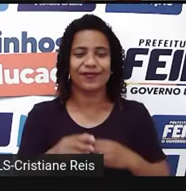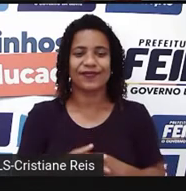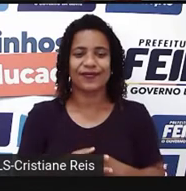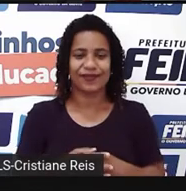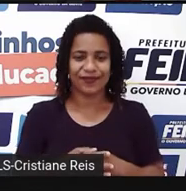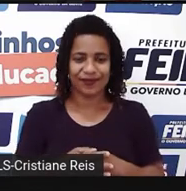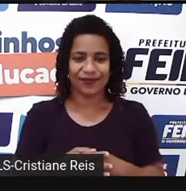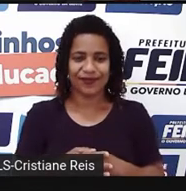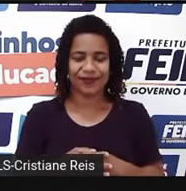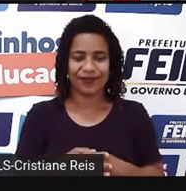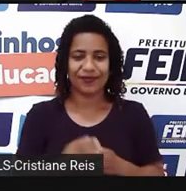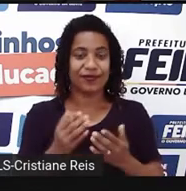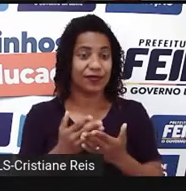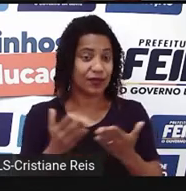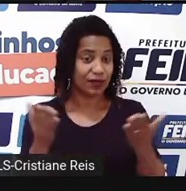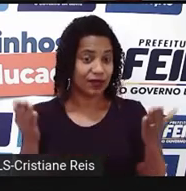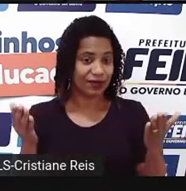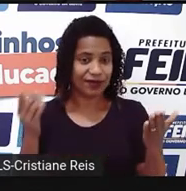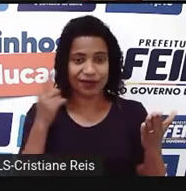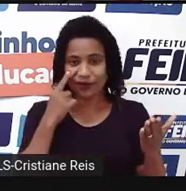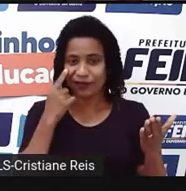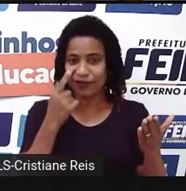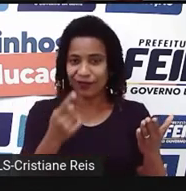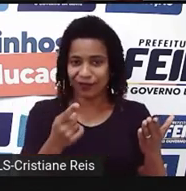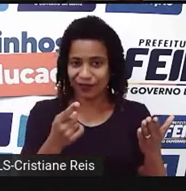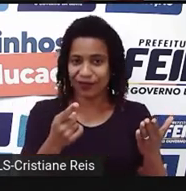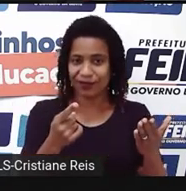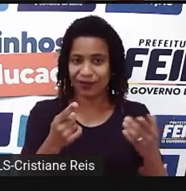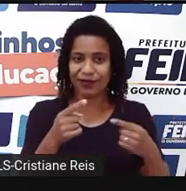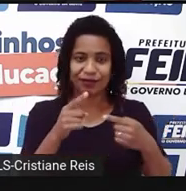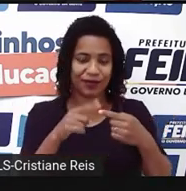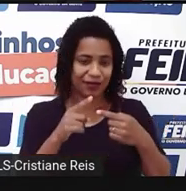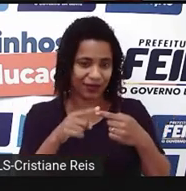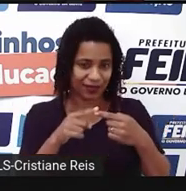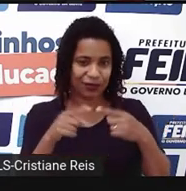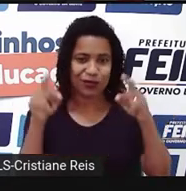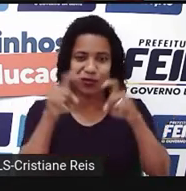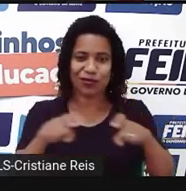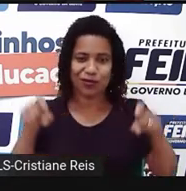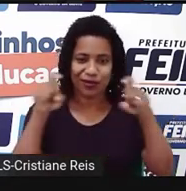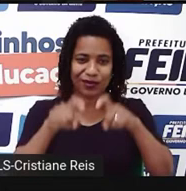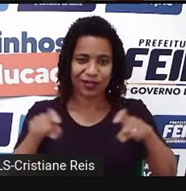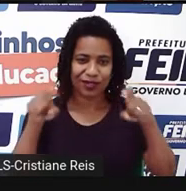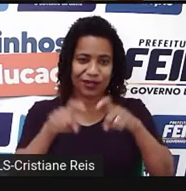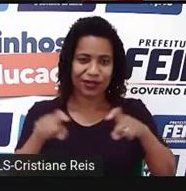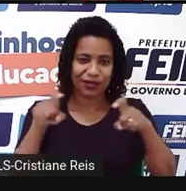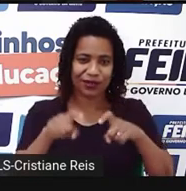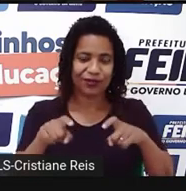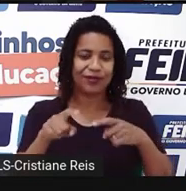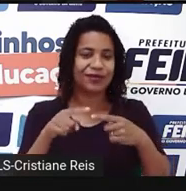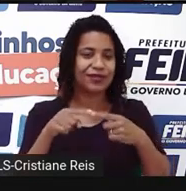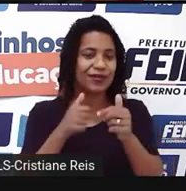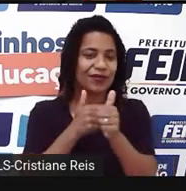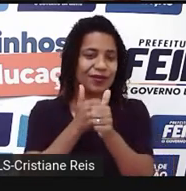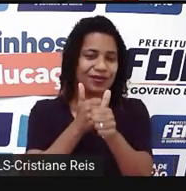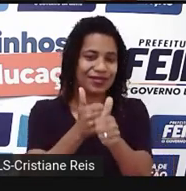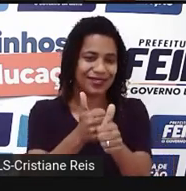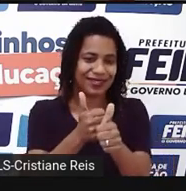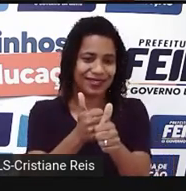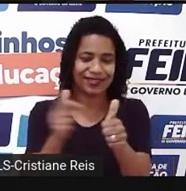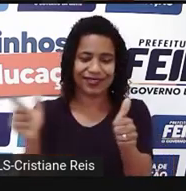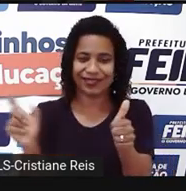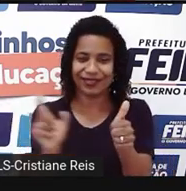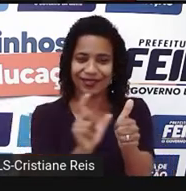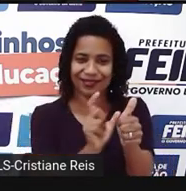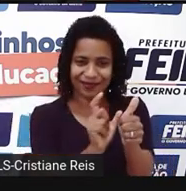years. Então, vejam que o sujeito da oração é computers, computadores. Olha aqui o auxiliar. Então, na forma